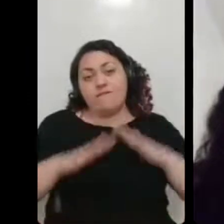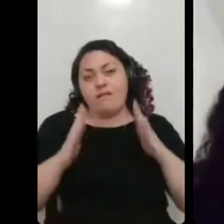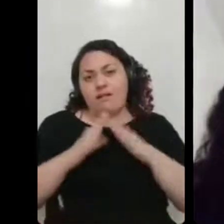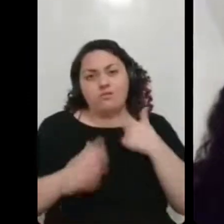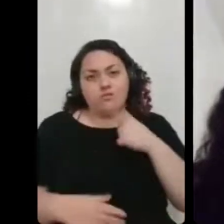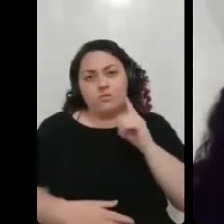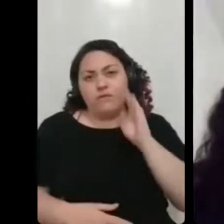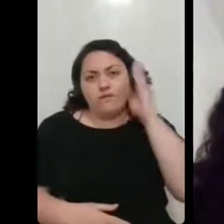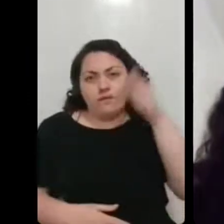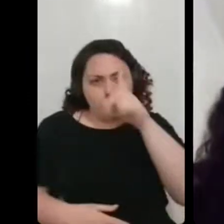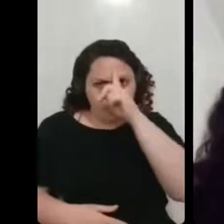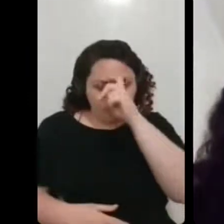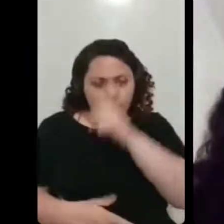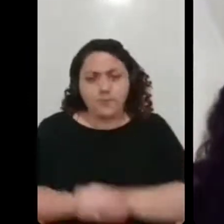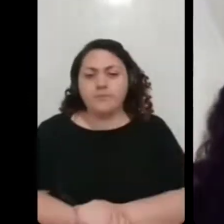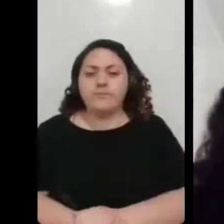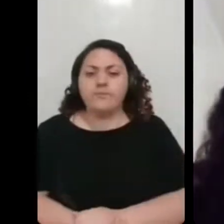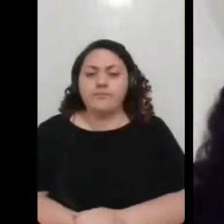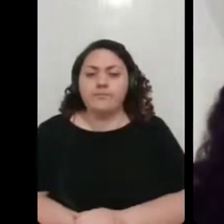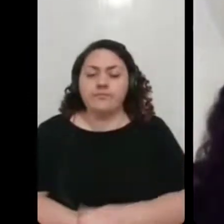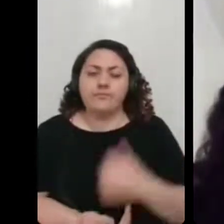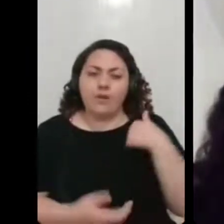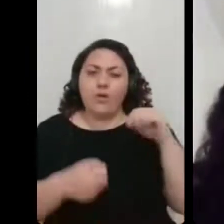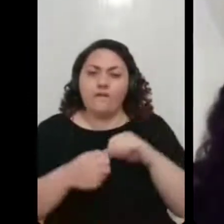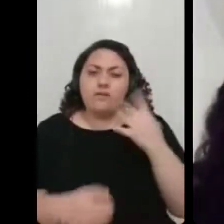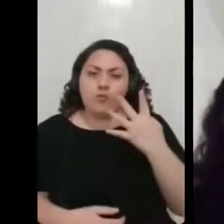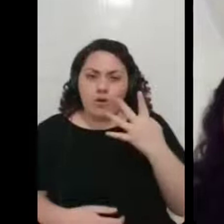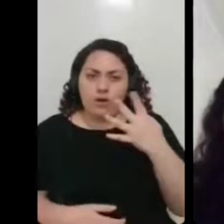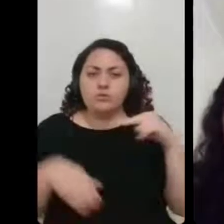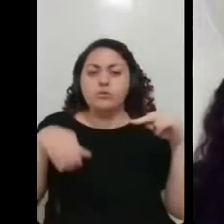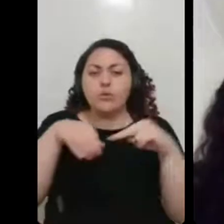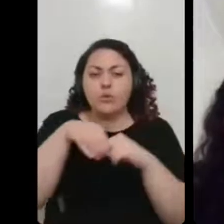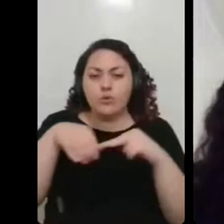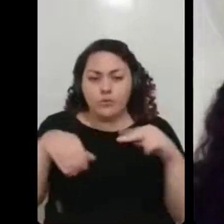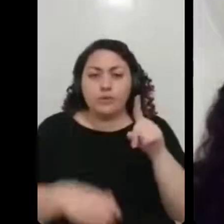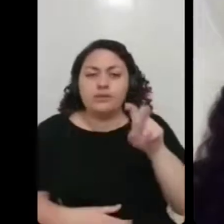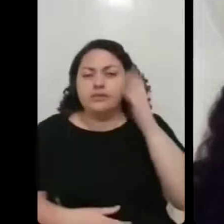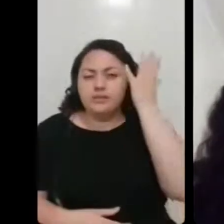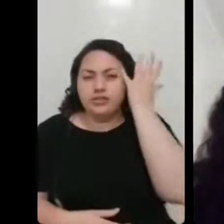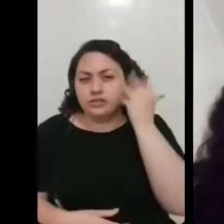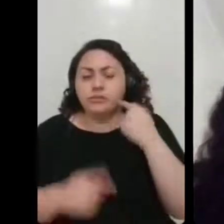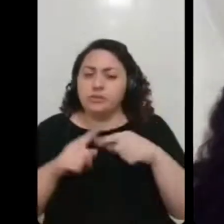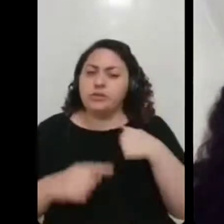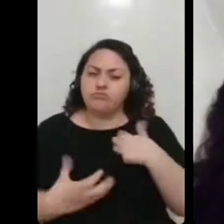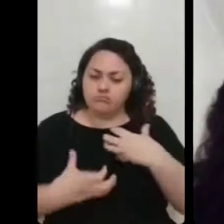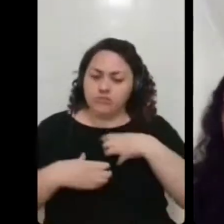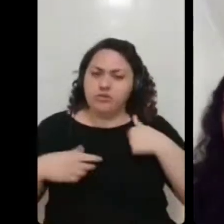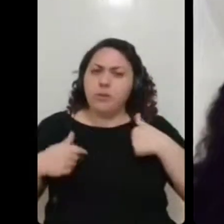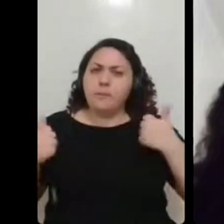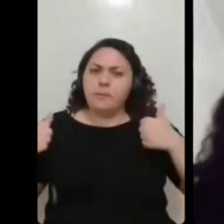Mas eu fiz quatro tomografias durante 15 dias, porque eu percebi que eu fui piorando